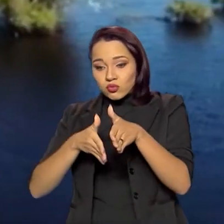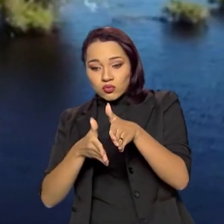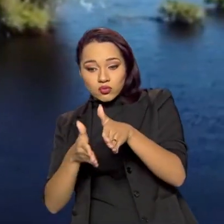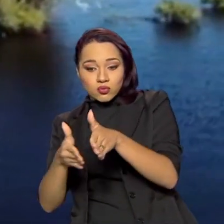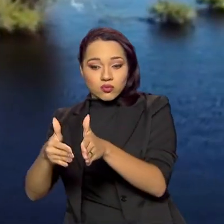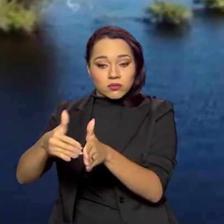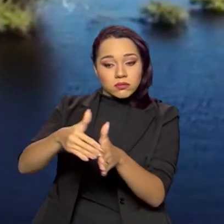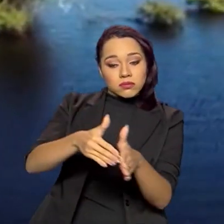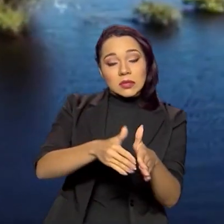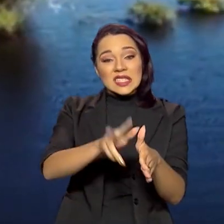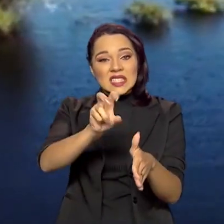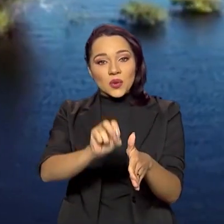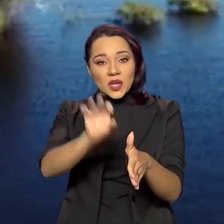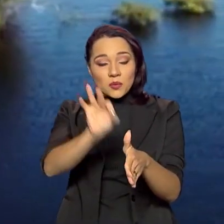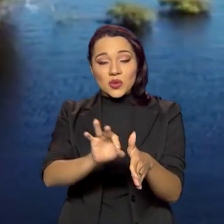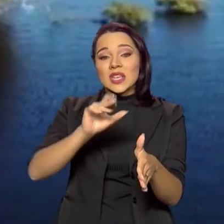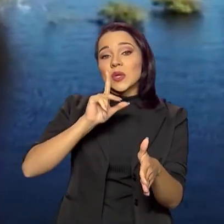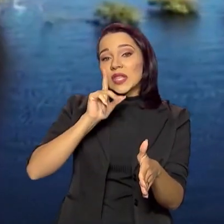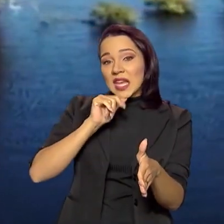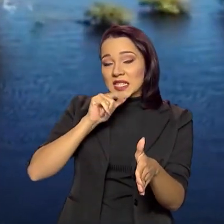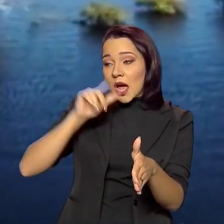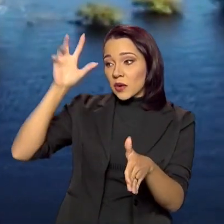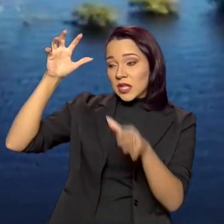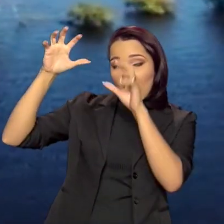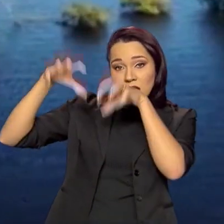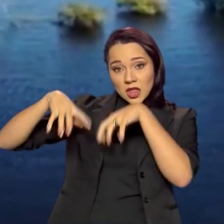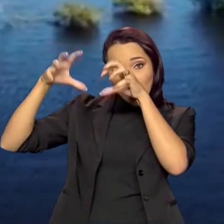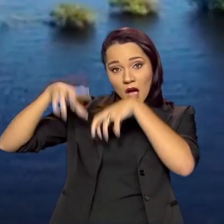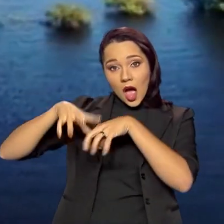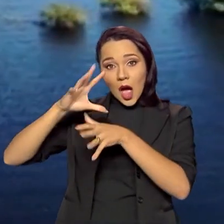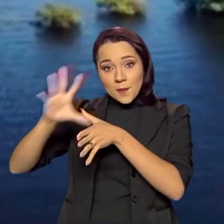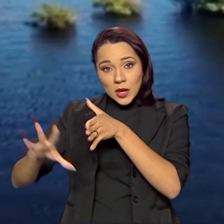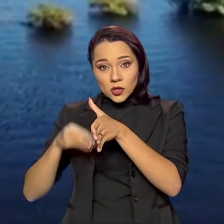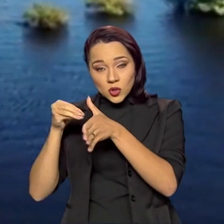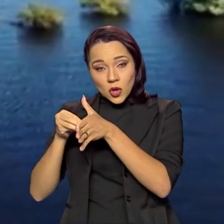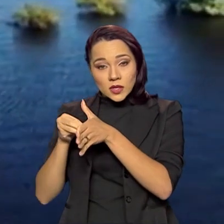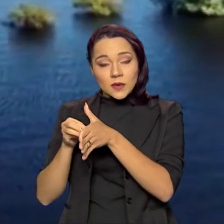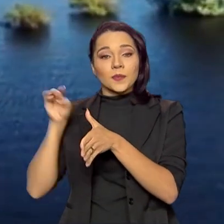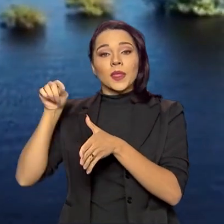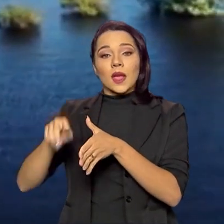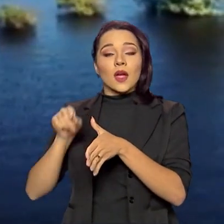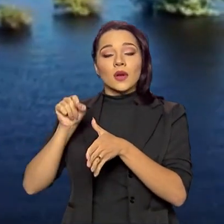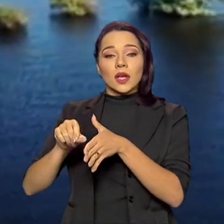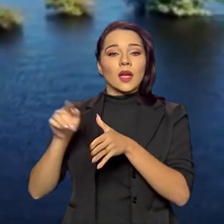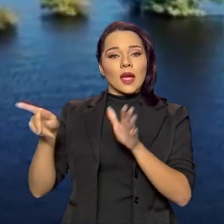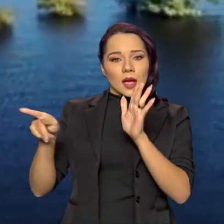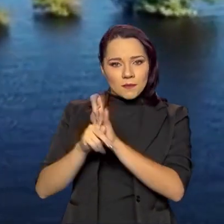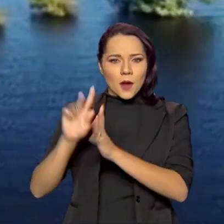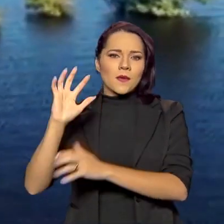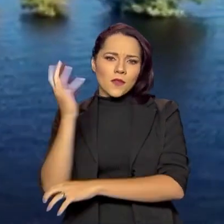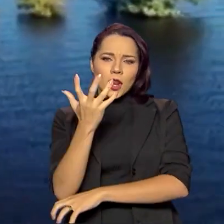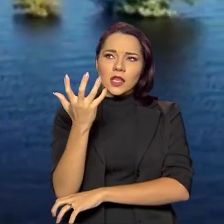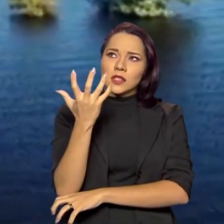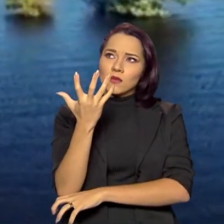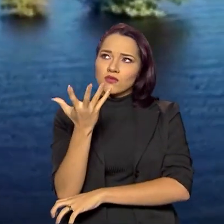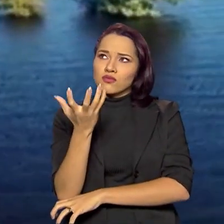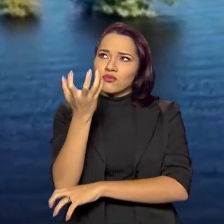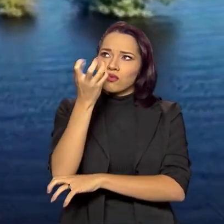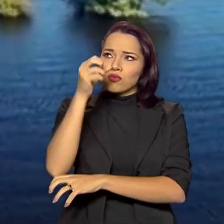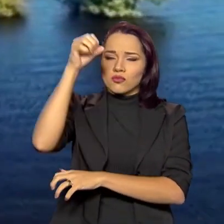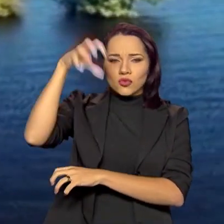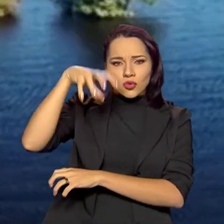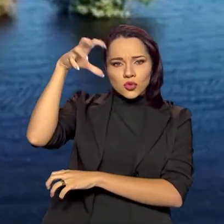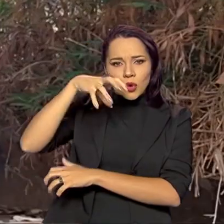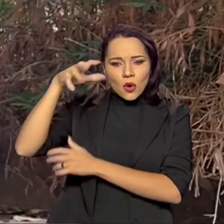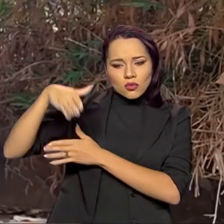amazônica. 50% das águas que caem na floresta amazônica são formadas pela própria floresta. Parte dessas águas,